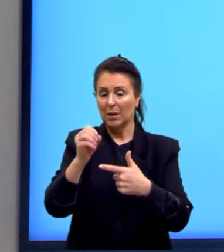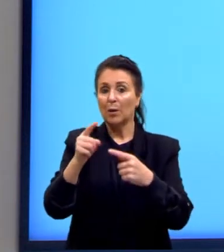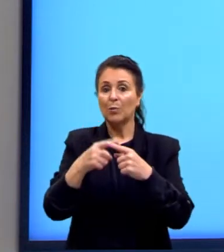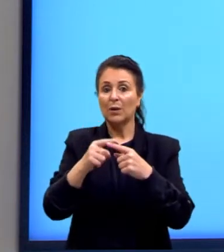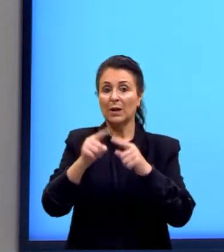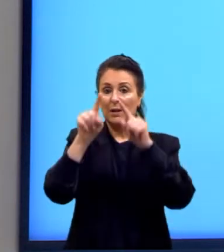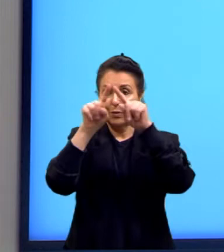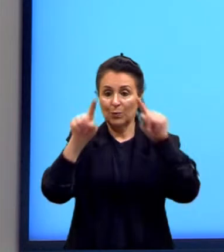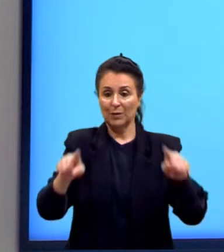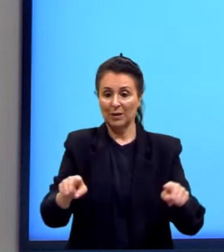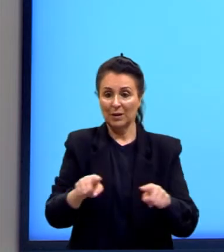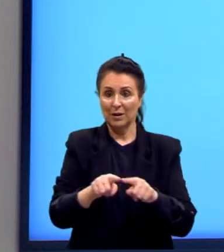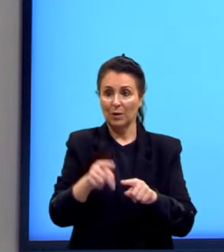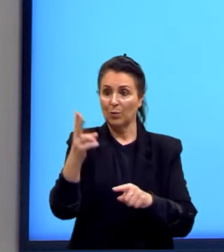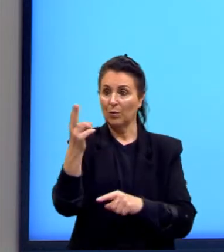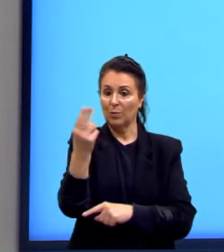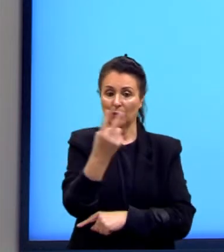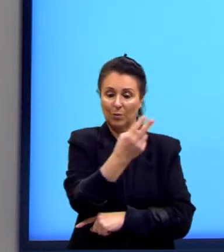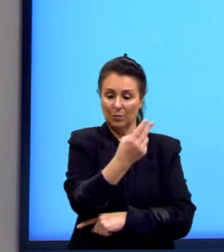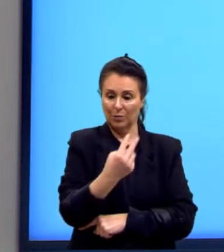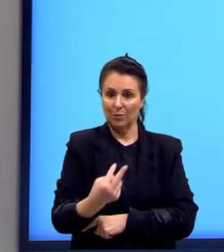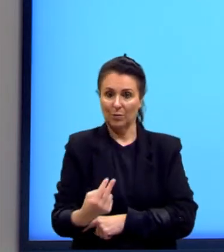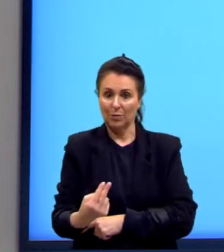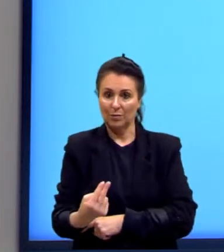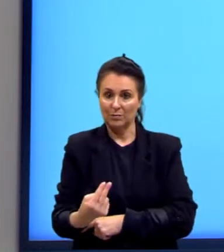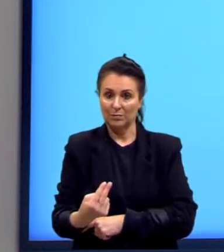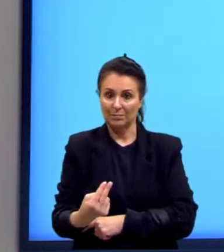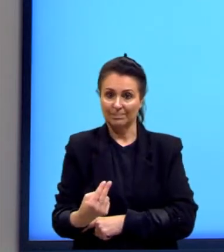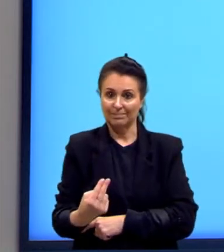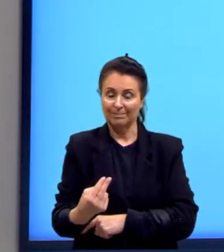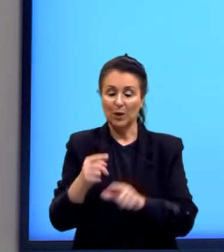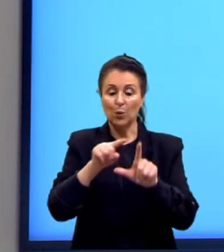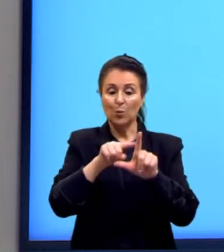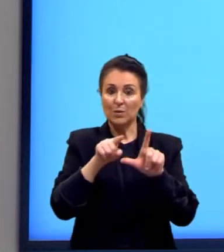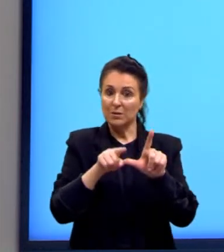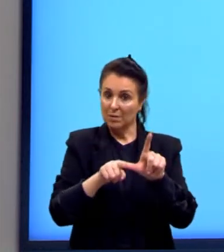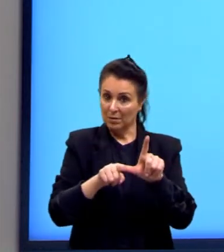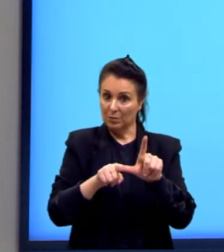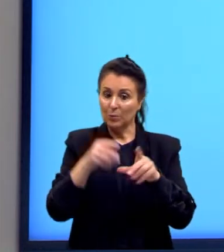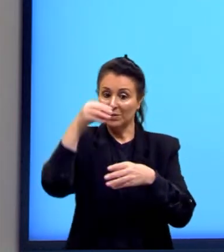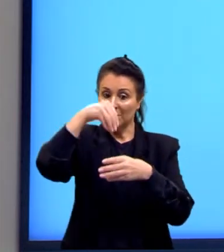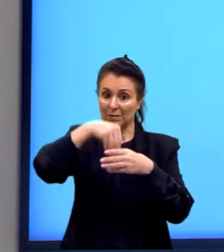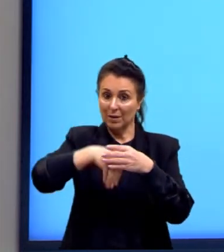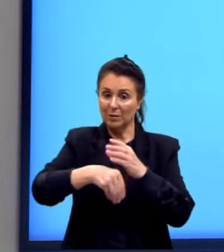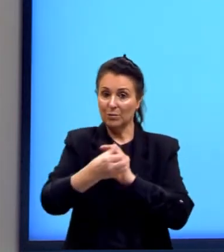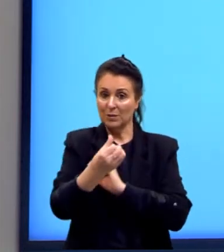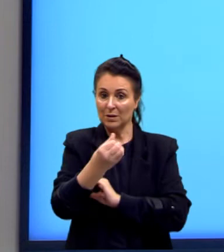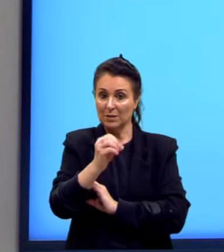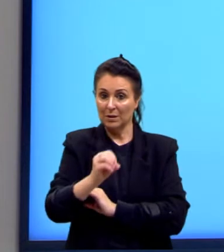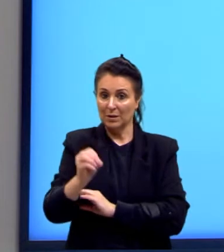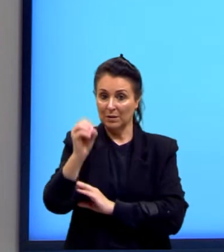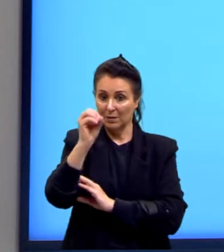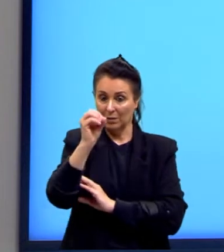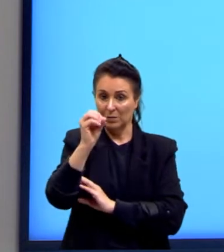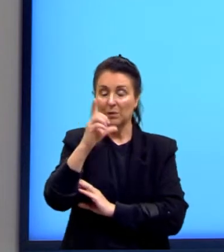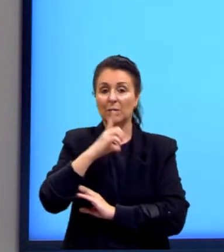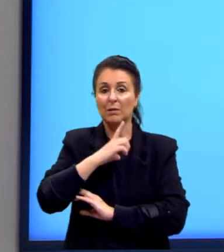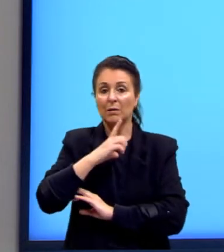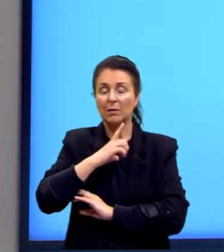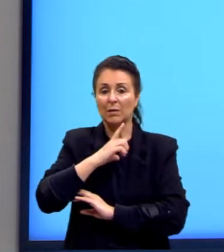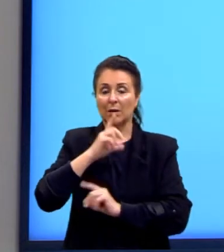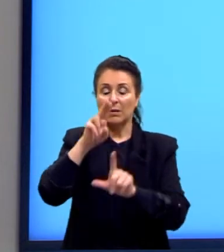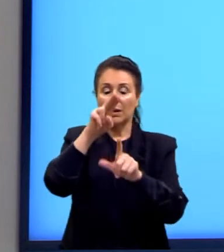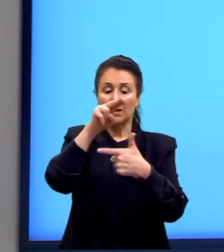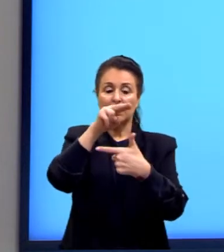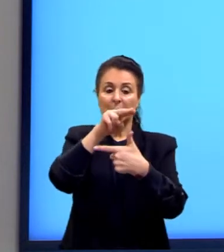equilátero, né? Então, todos os ângulos internos possuem 60 graus. Então, aqui nós temos seno